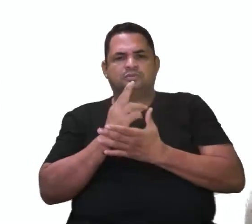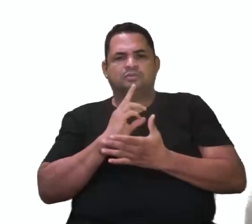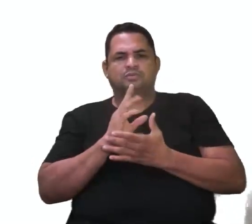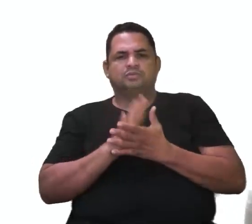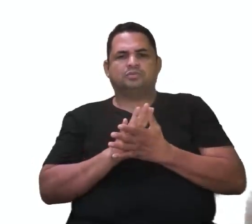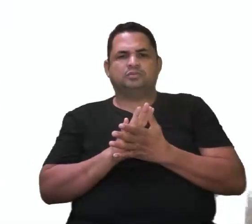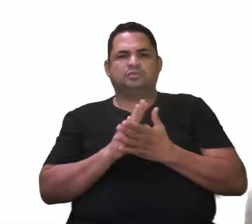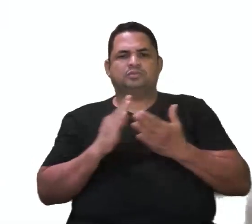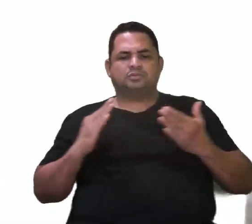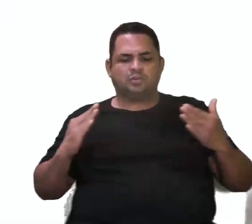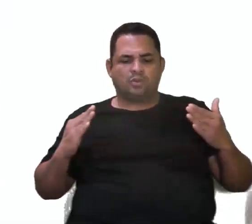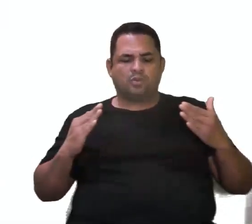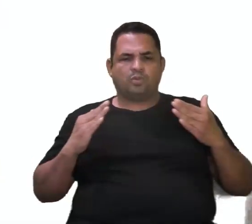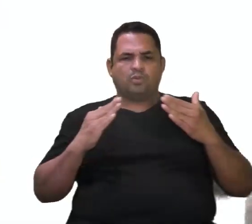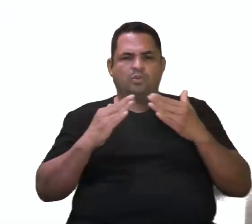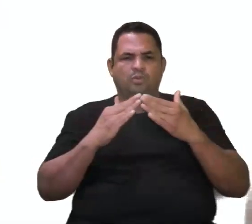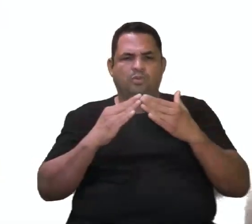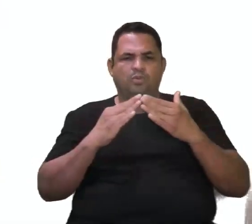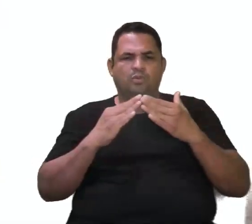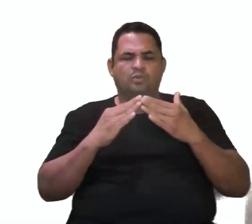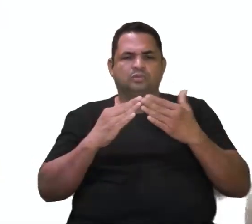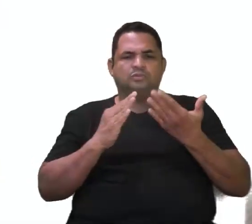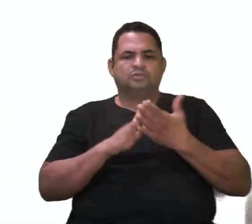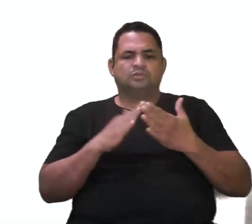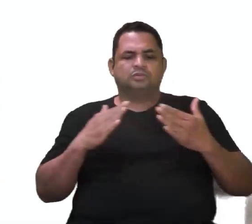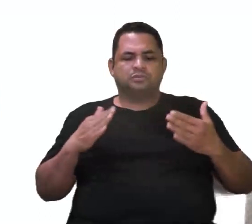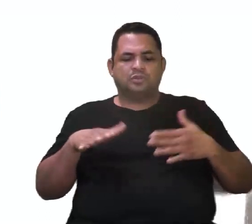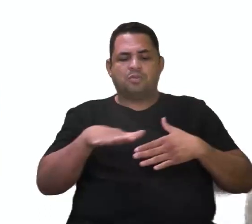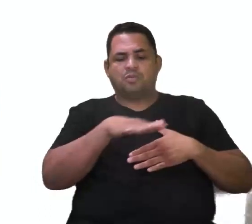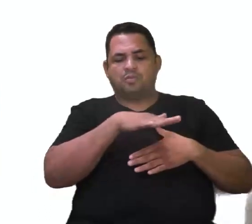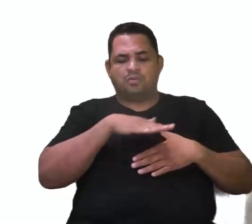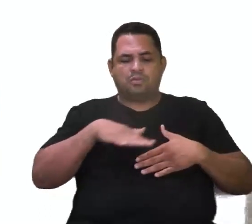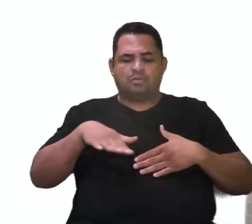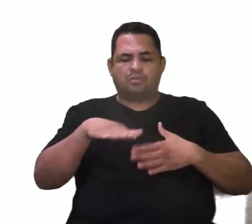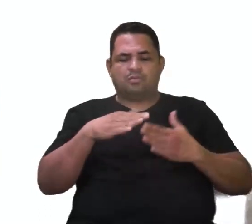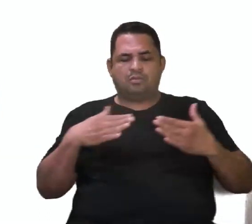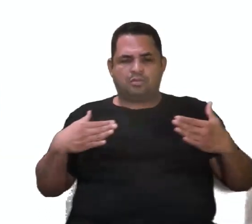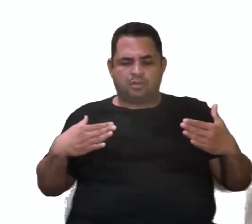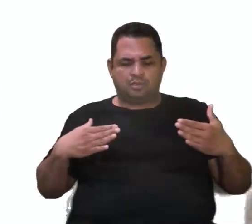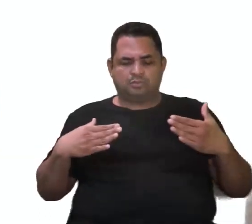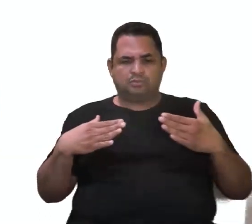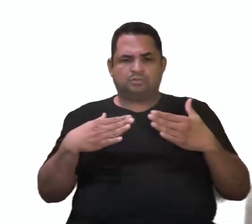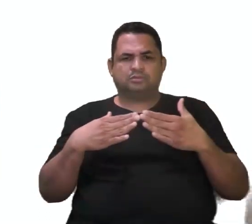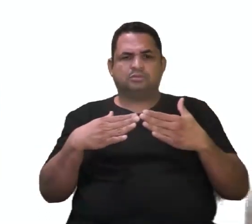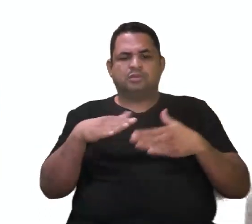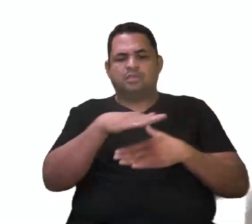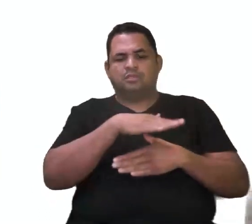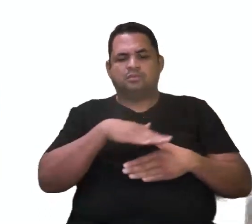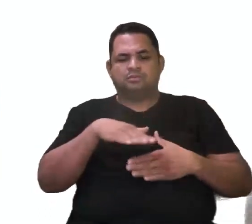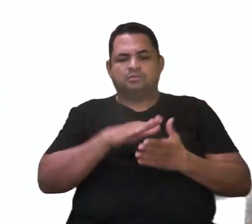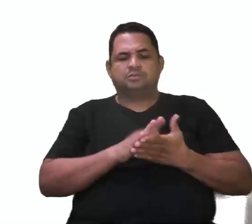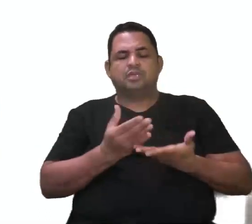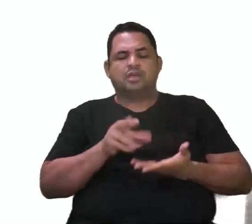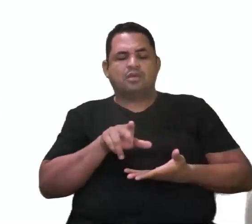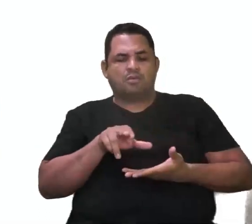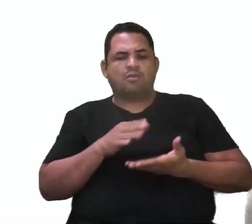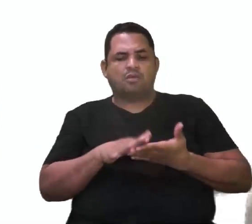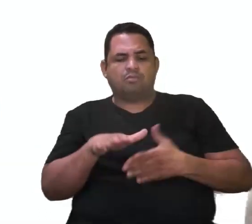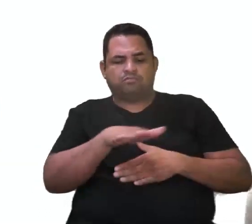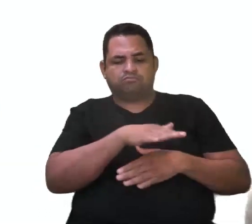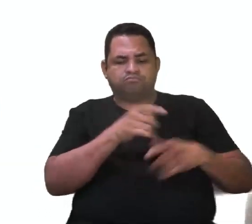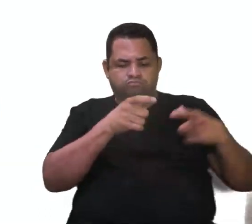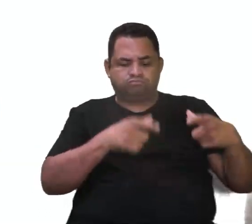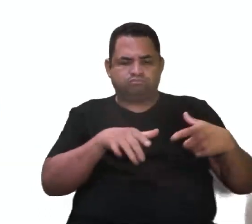a gente chama de convergência. Então, o ambiente fez com que esses organismos agora, porque eles estavam ocupando o mesmo local,